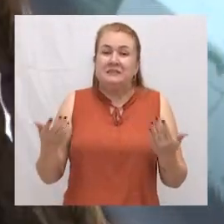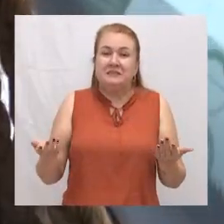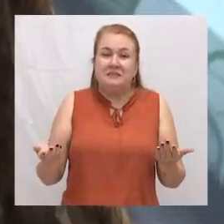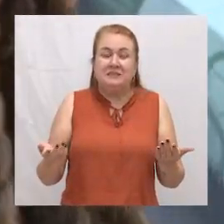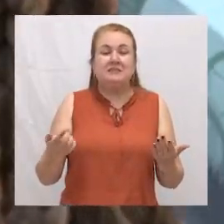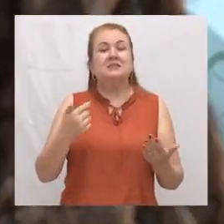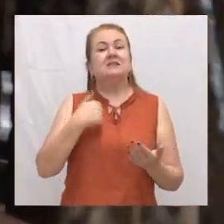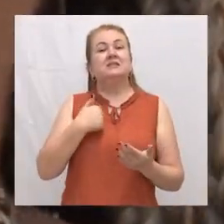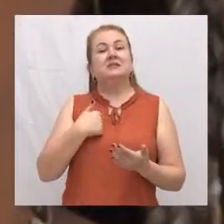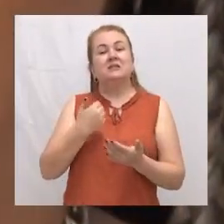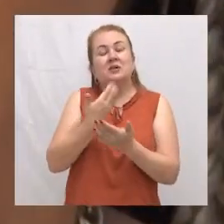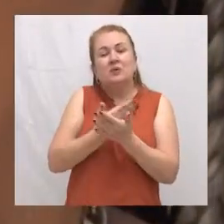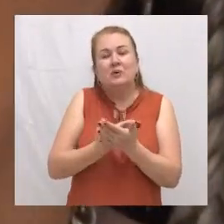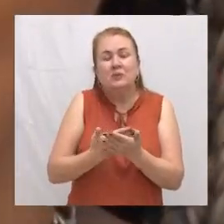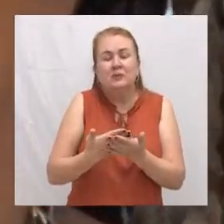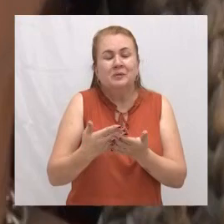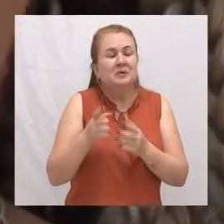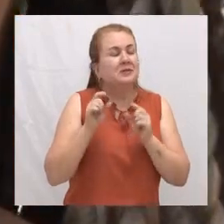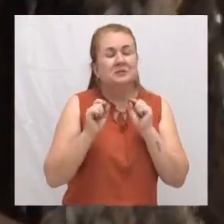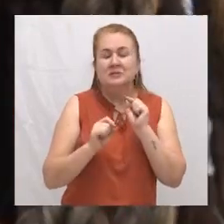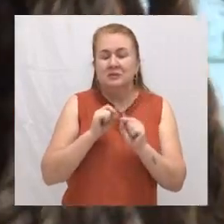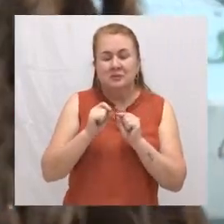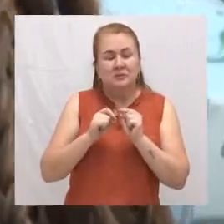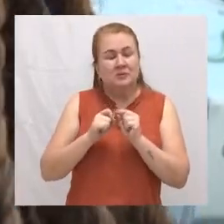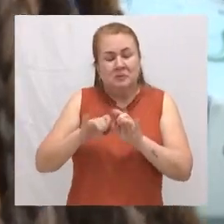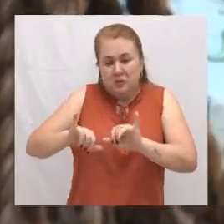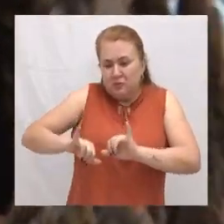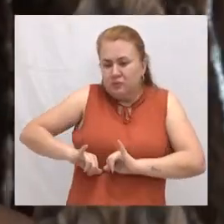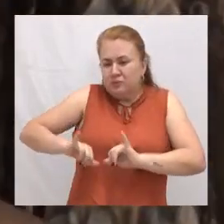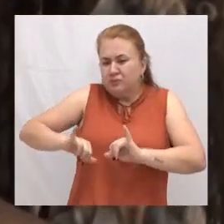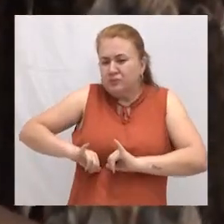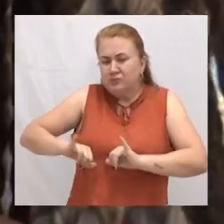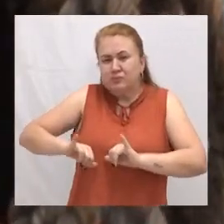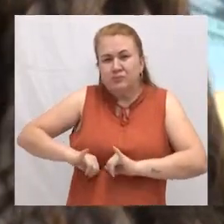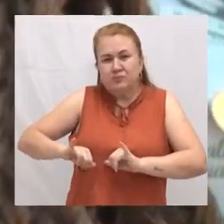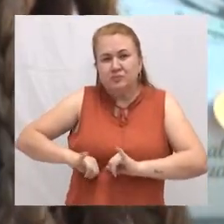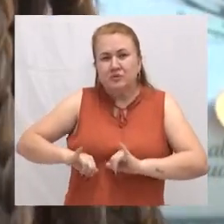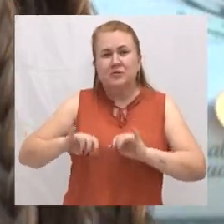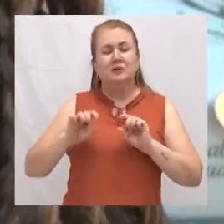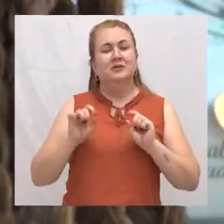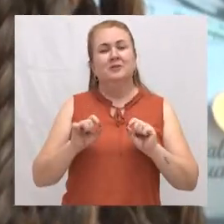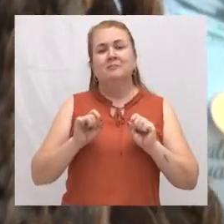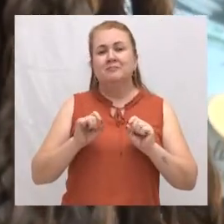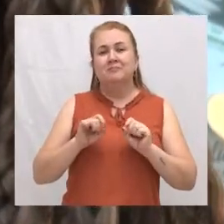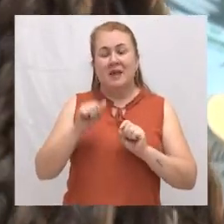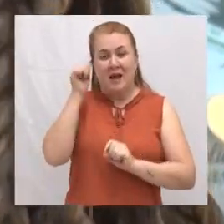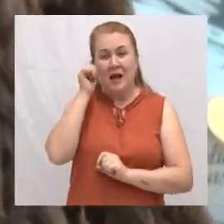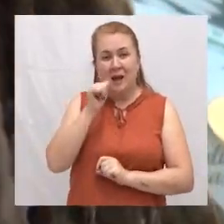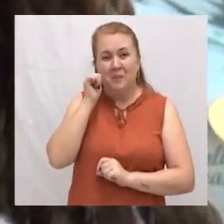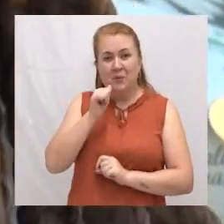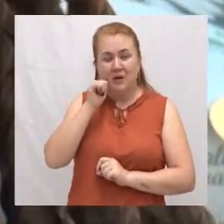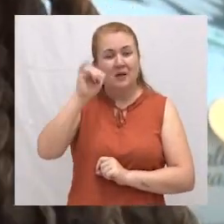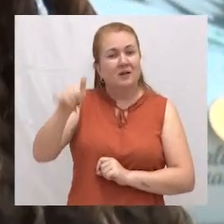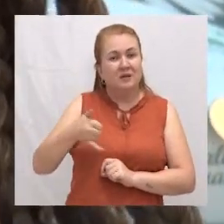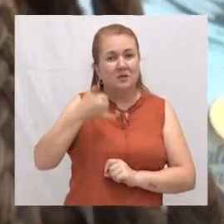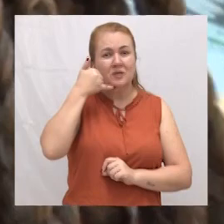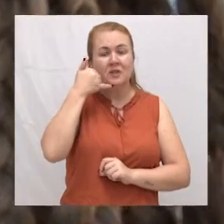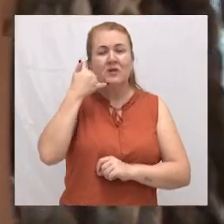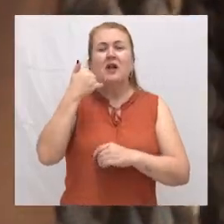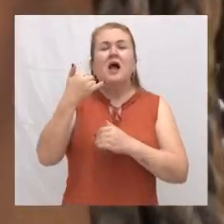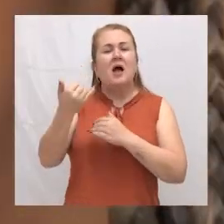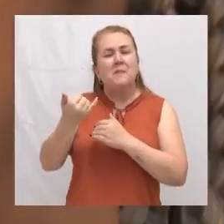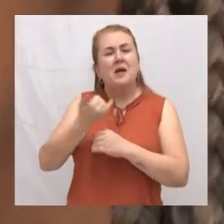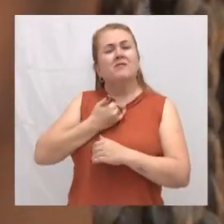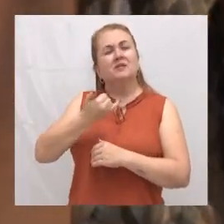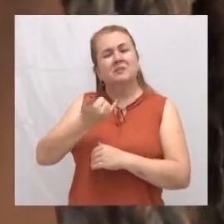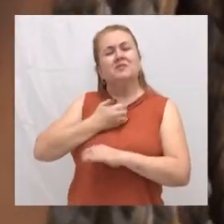E eu começo o meu calvário ali. E a atendente no telefone, ela falava para mim que era para